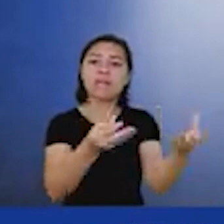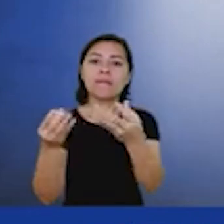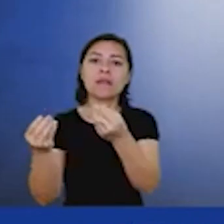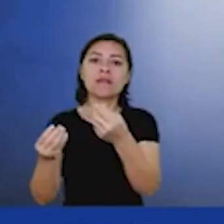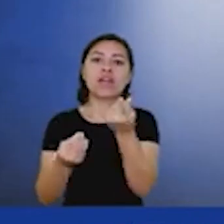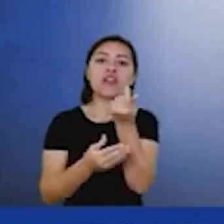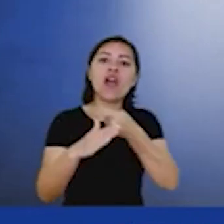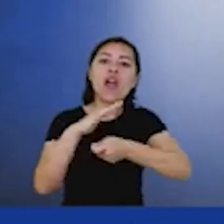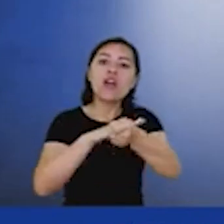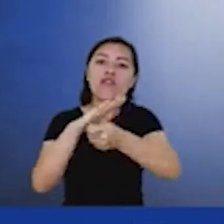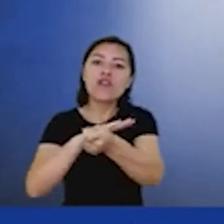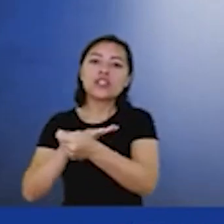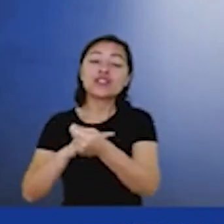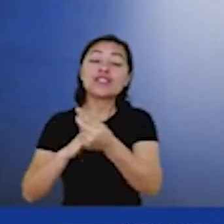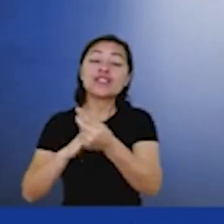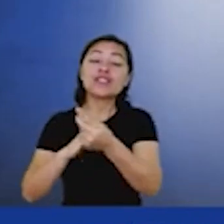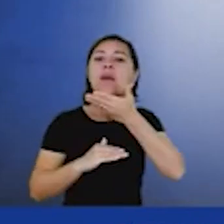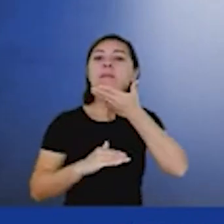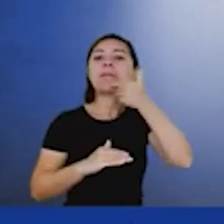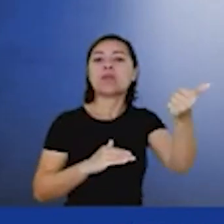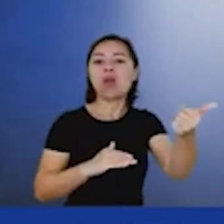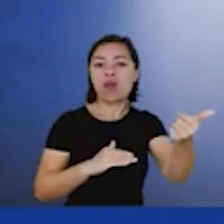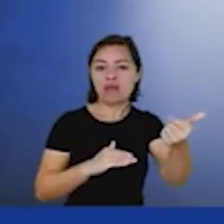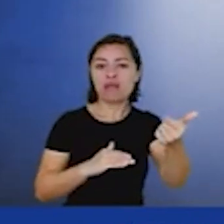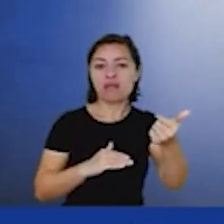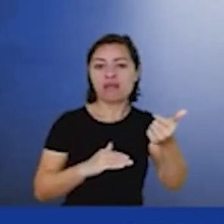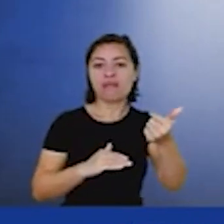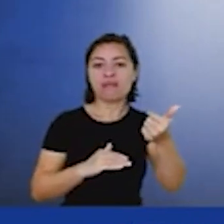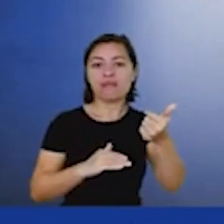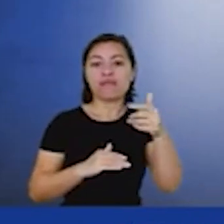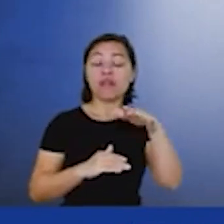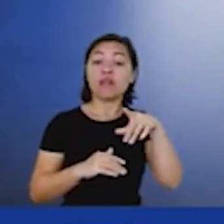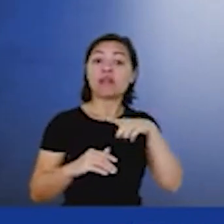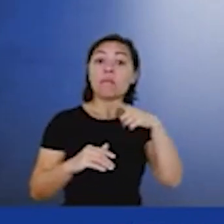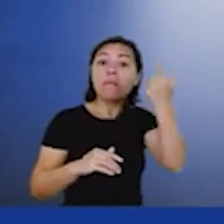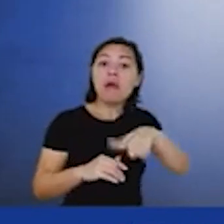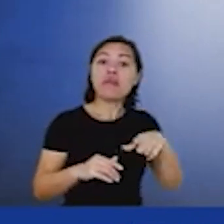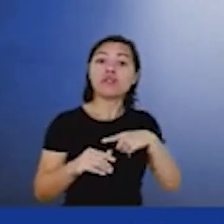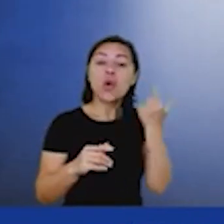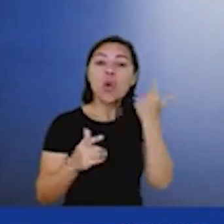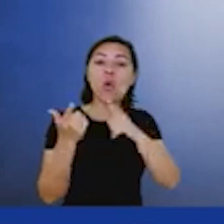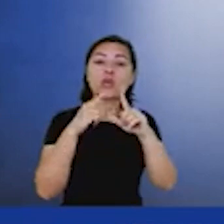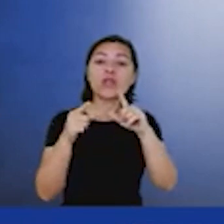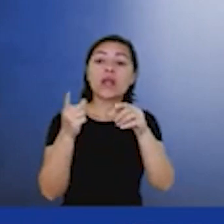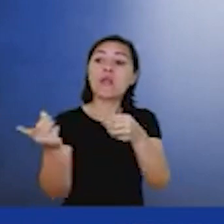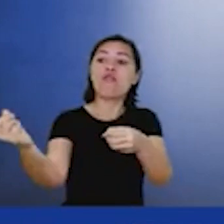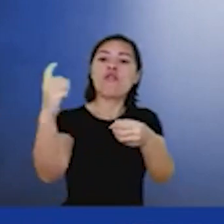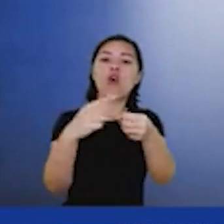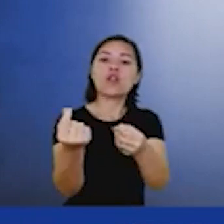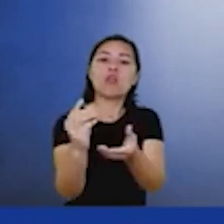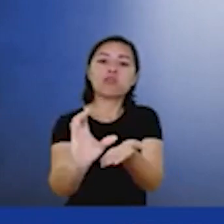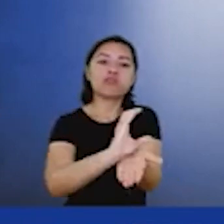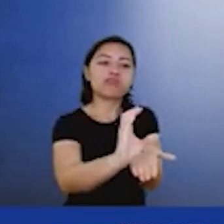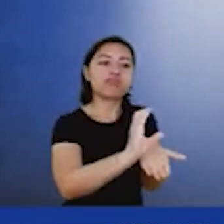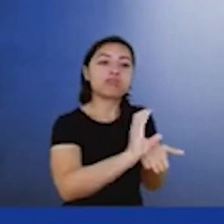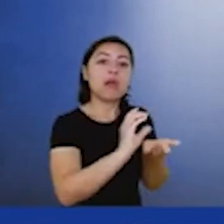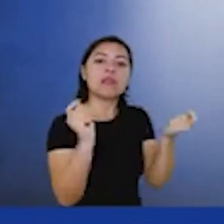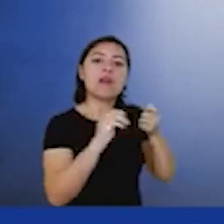especiais e você tem um volume de recursos aplicados à